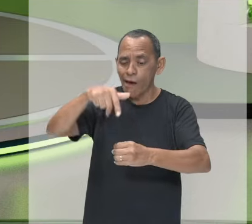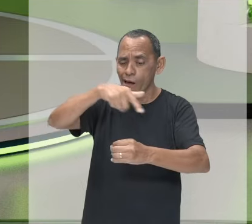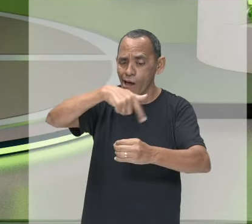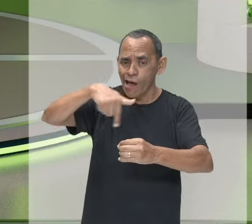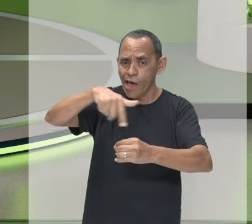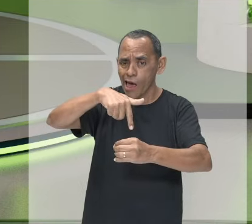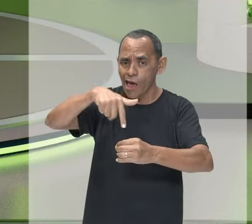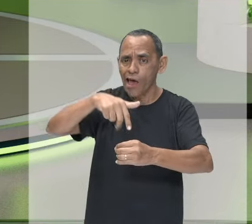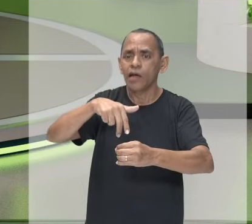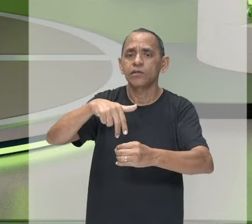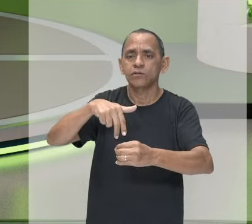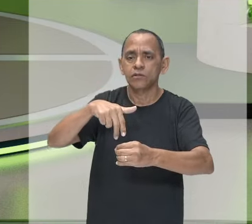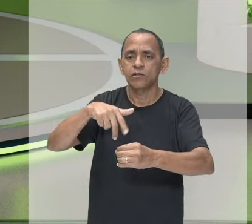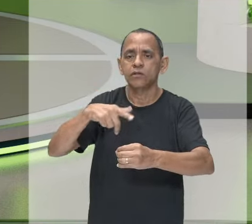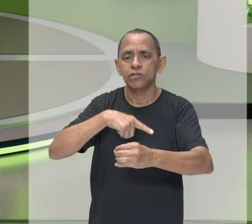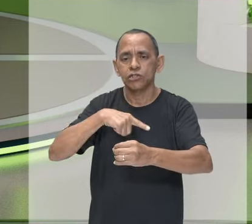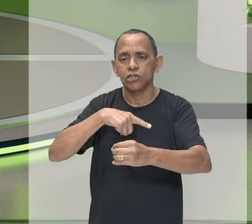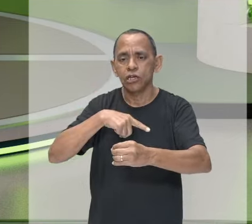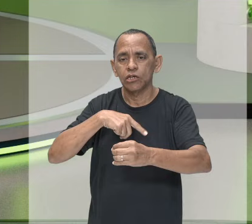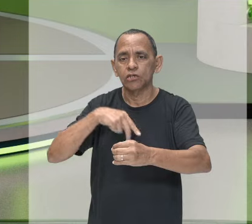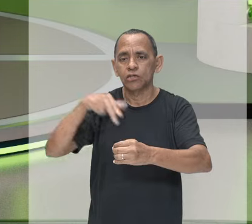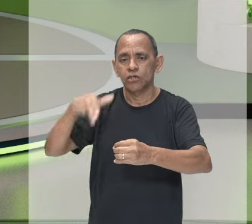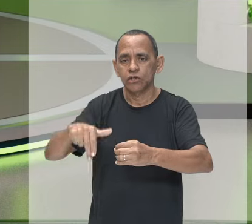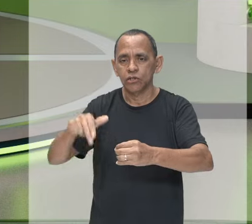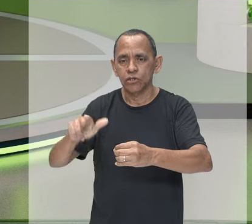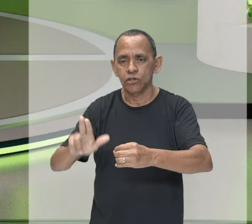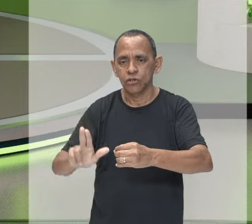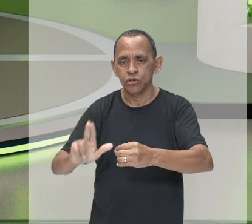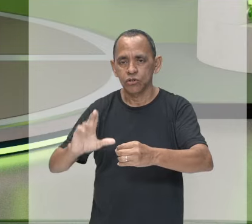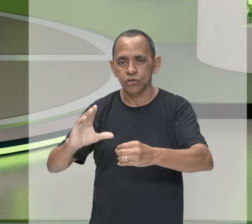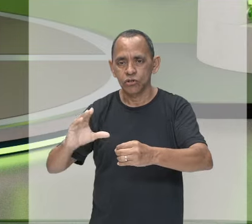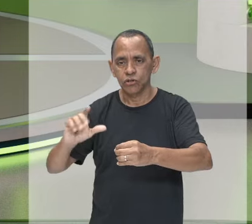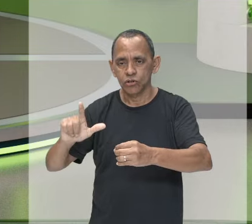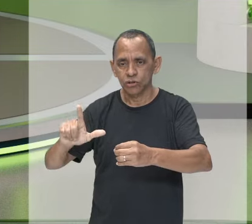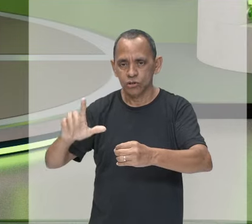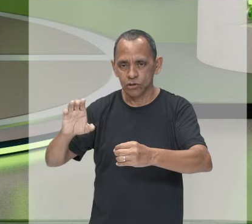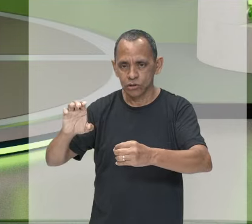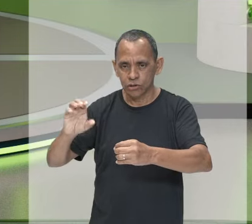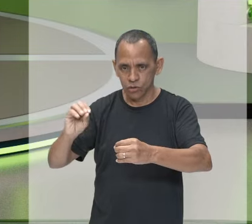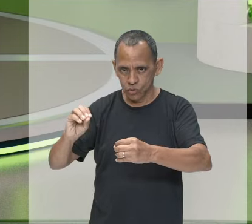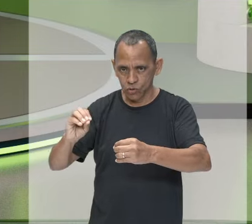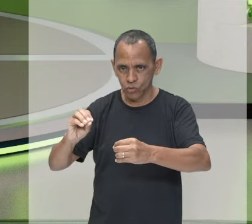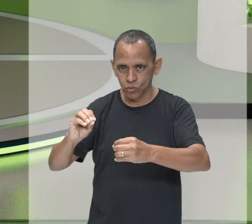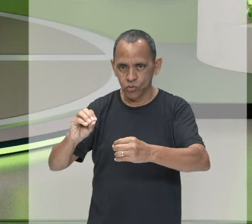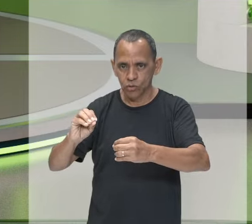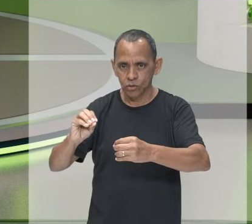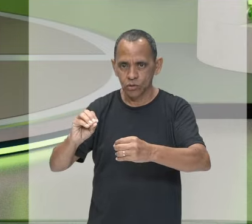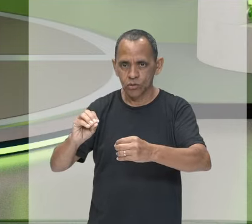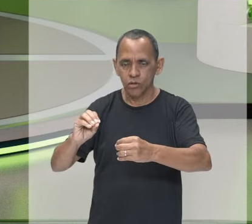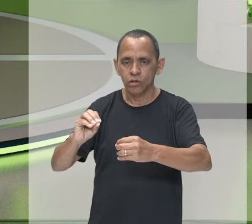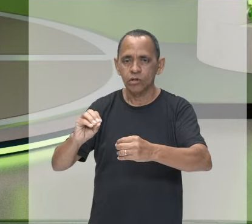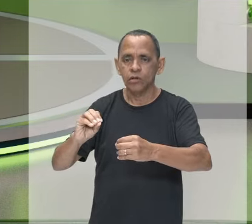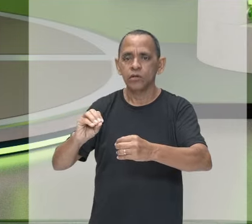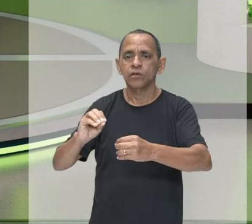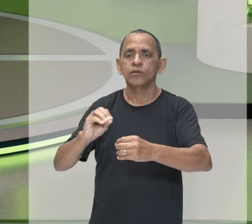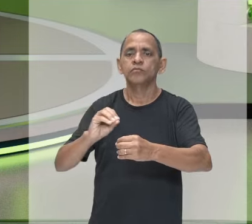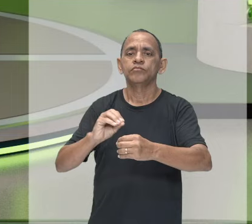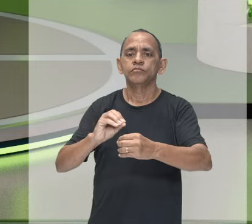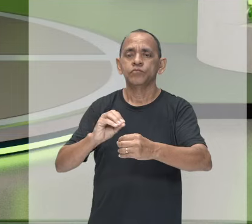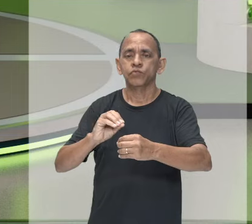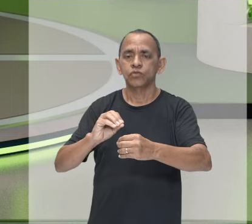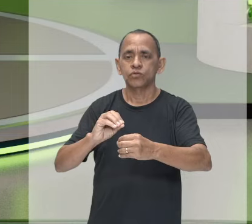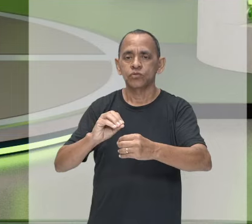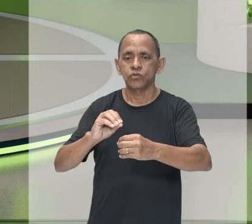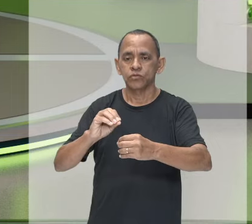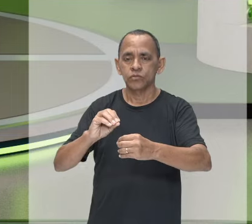ele tem o núcleo, vamos dizer que ele se comporta, ele compõe. O átomo se compõe a quem? Ele tem o